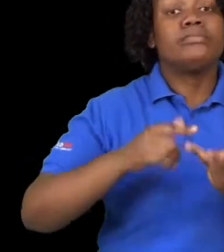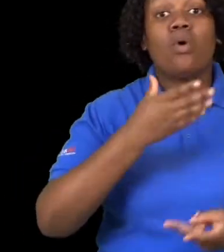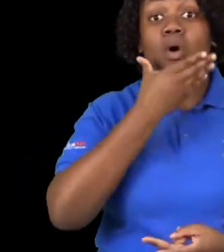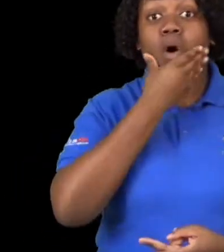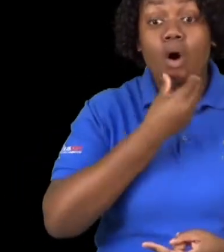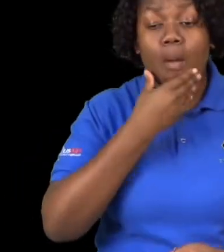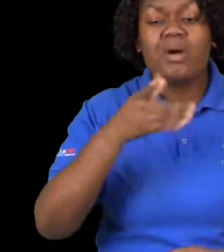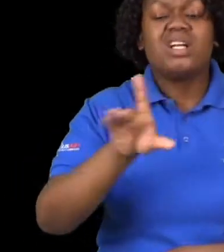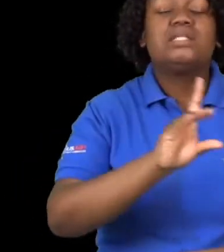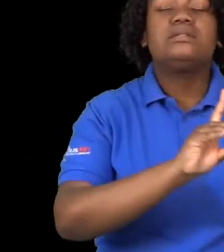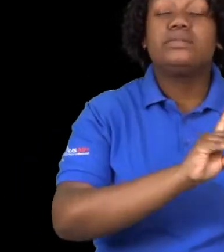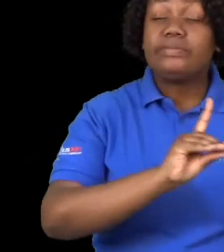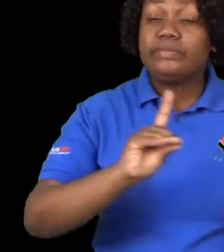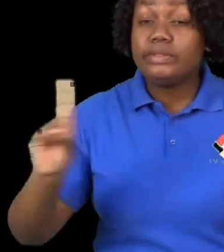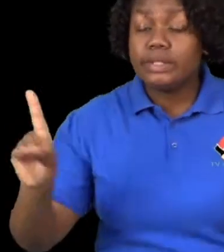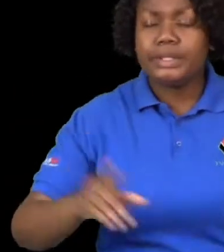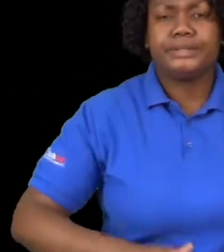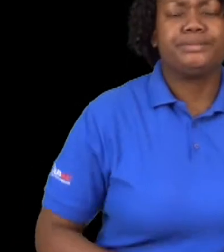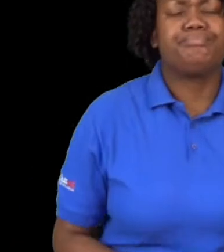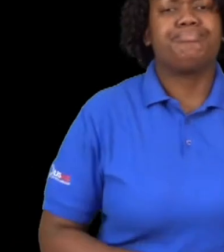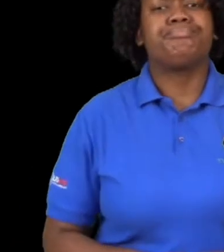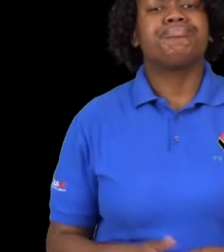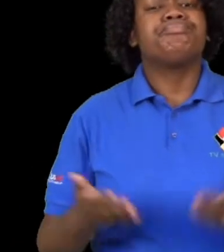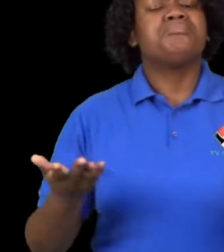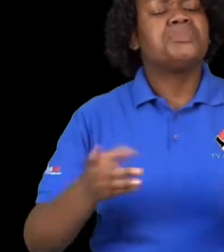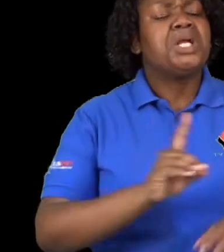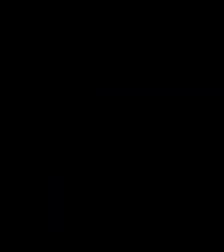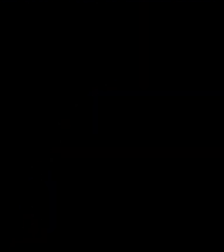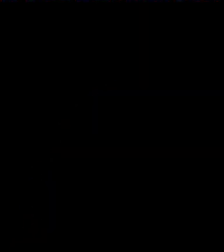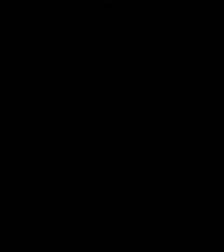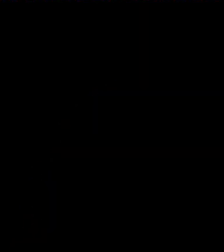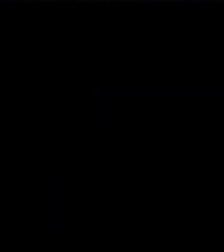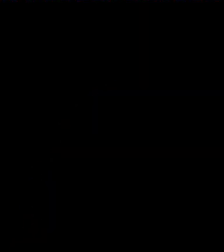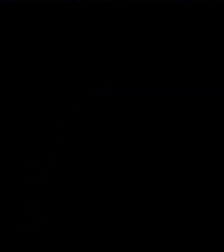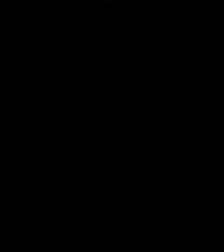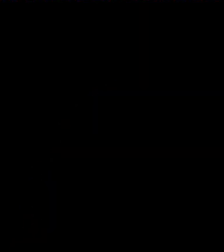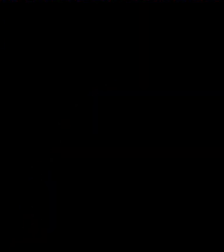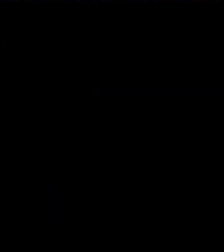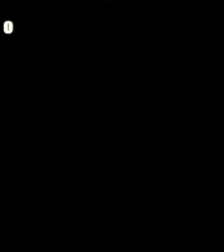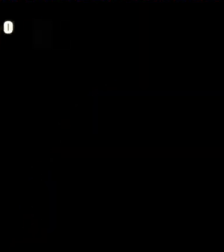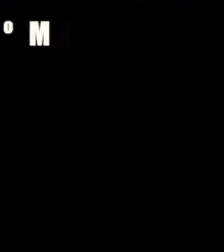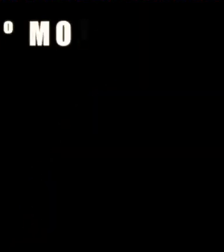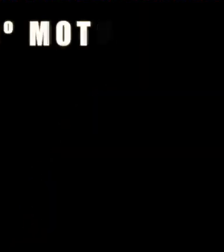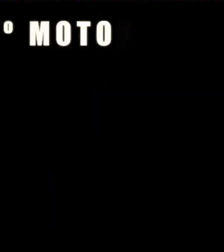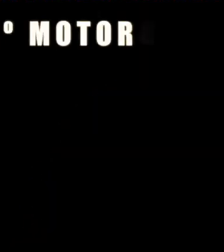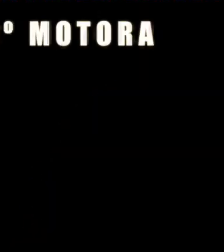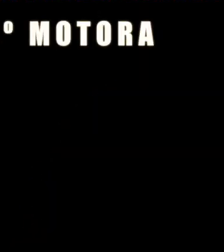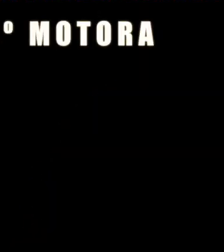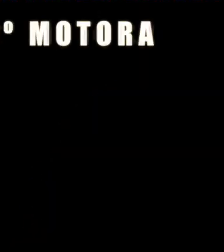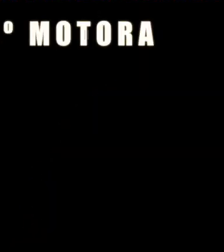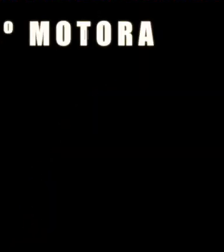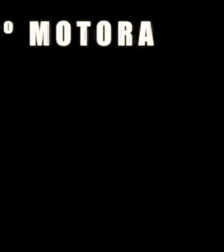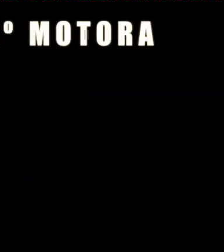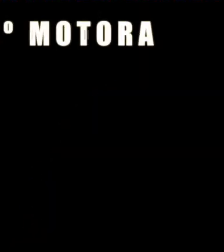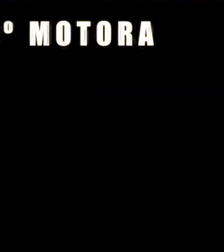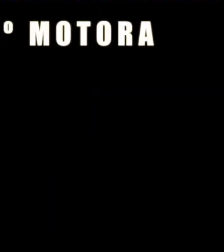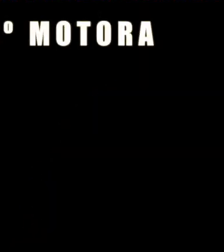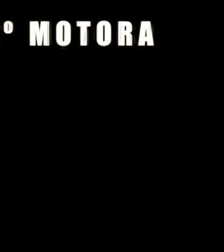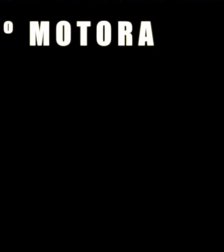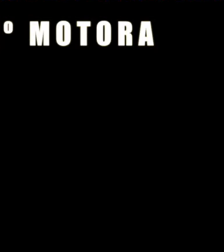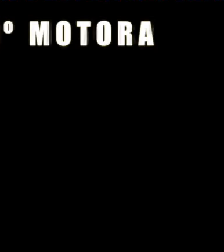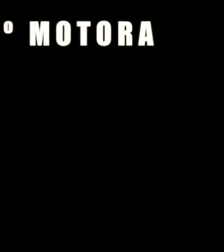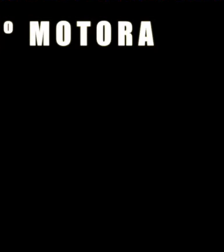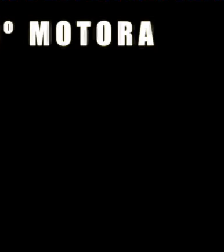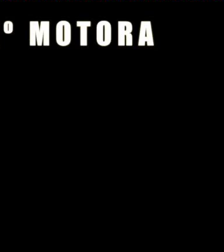sendo que há mais homens com deficiência do que mulheres. Entre os tipos de deficiência, a motora é a